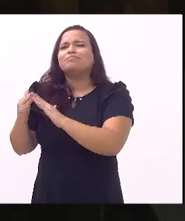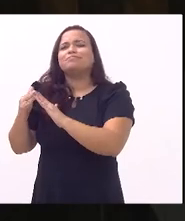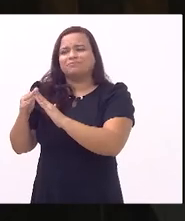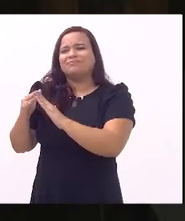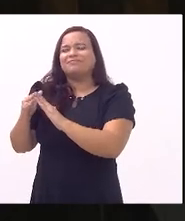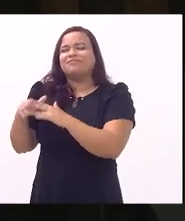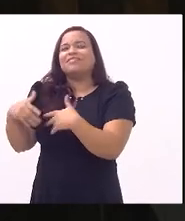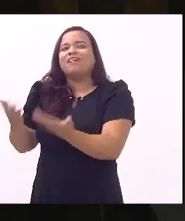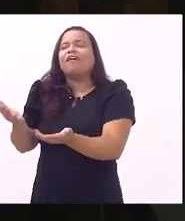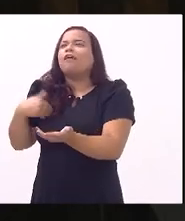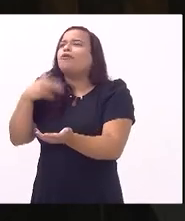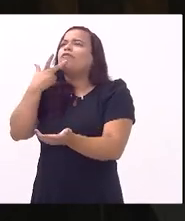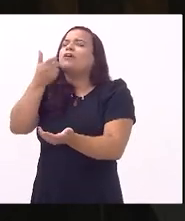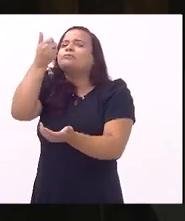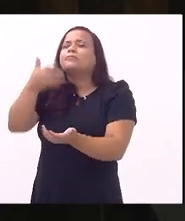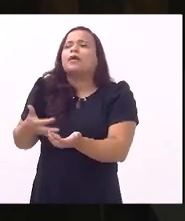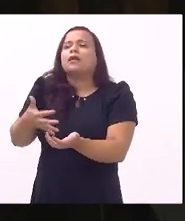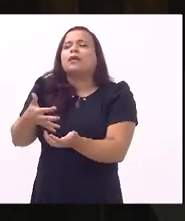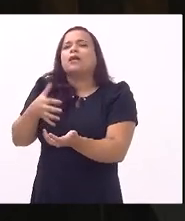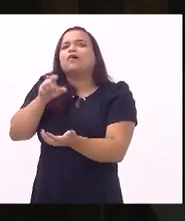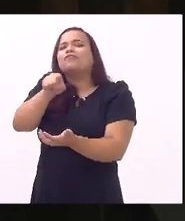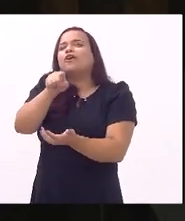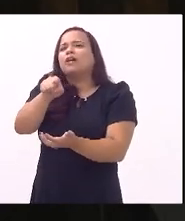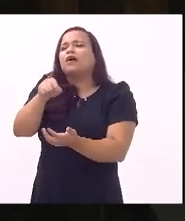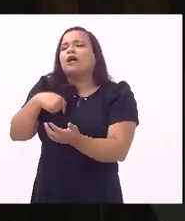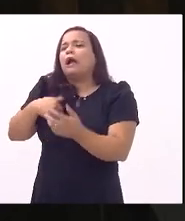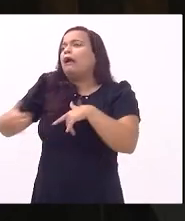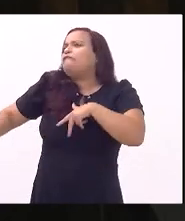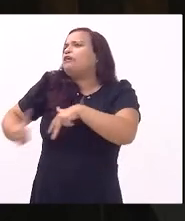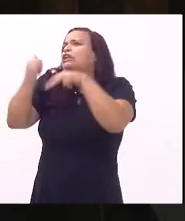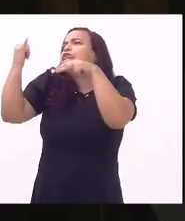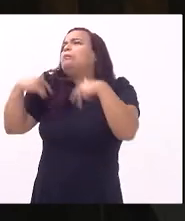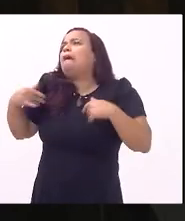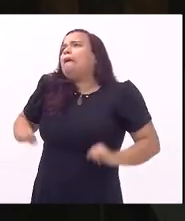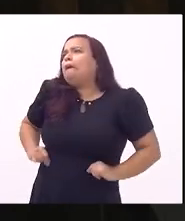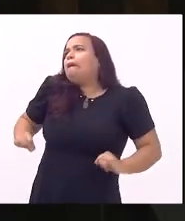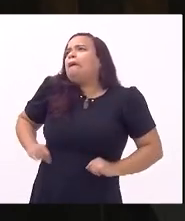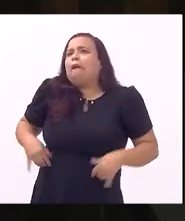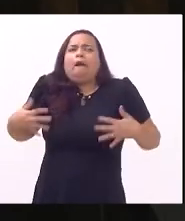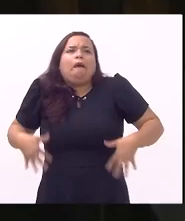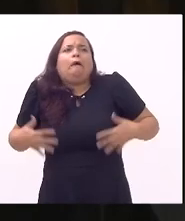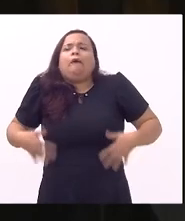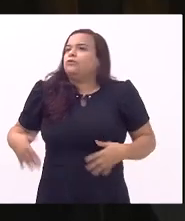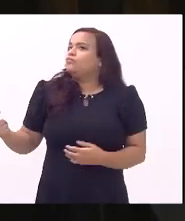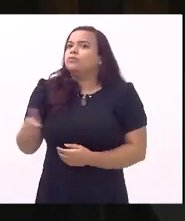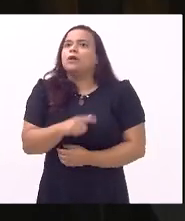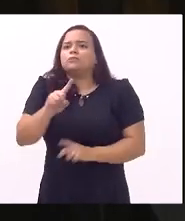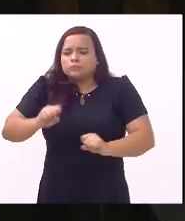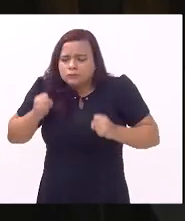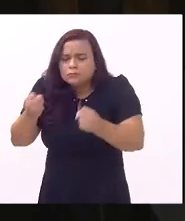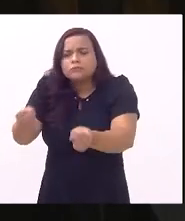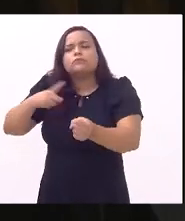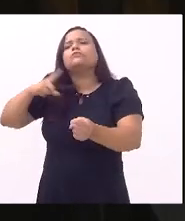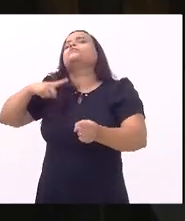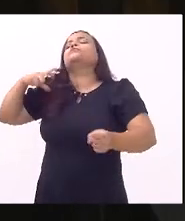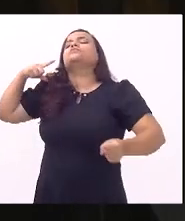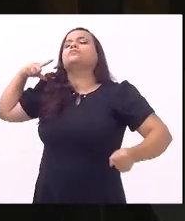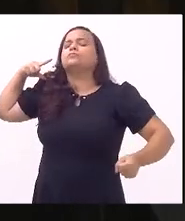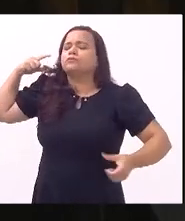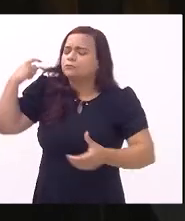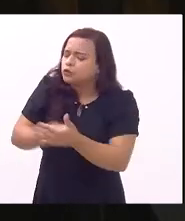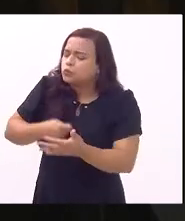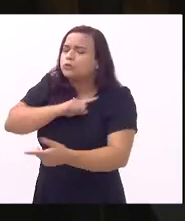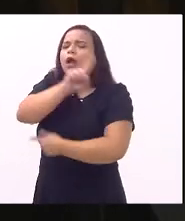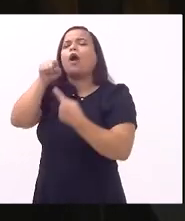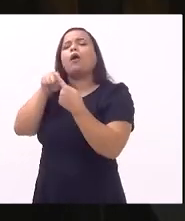momento algum o senhor se fez de vítima né em momento algum o senhor se fez de vítima ao contrário o senhor colocou seus